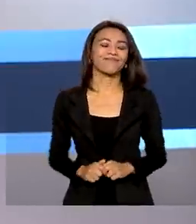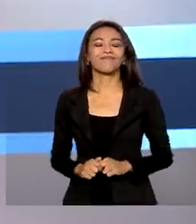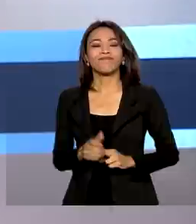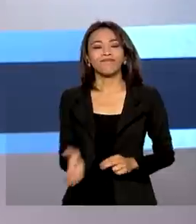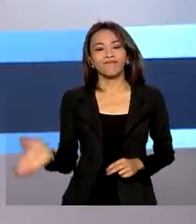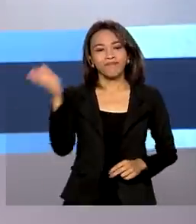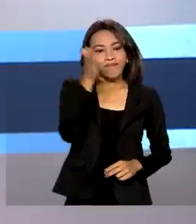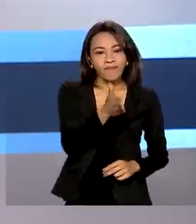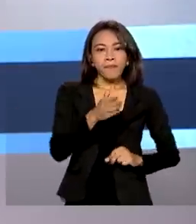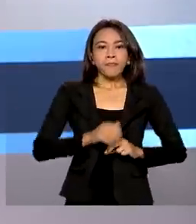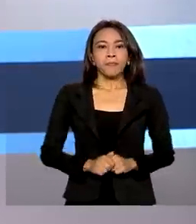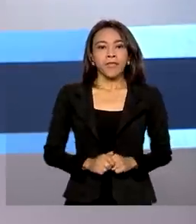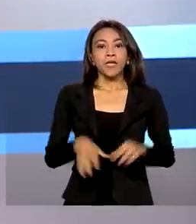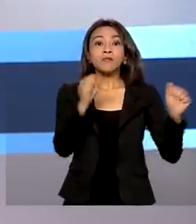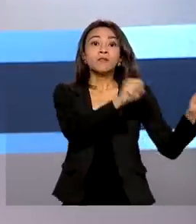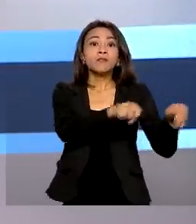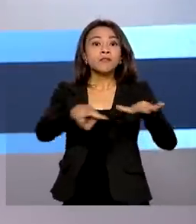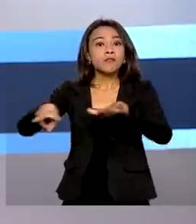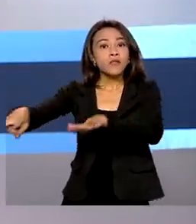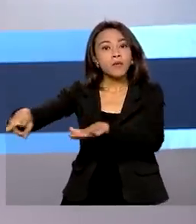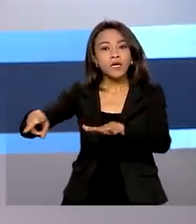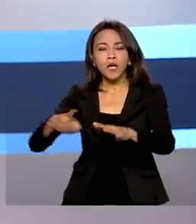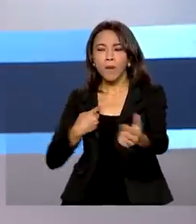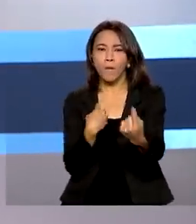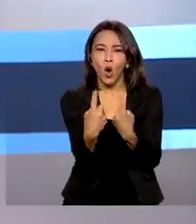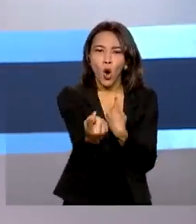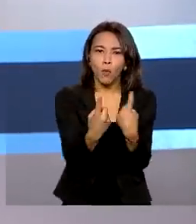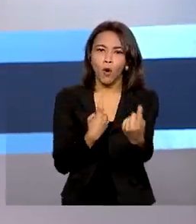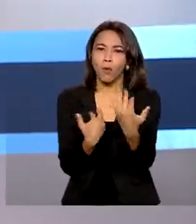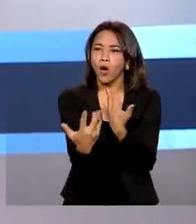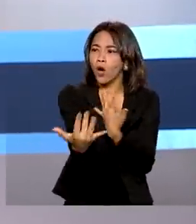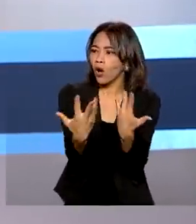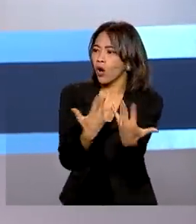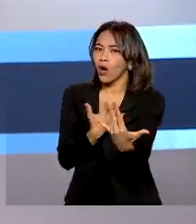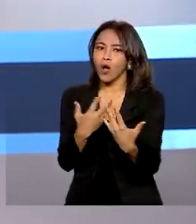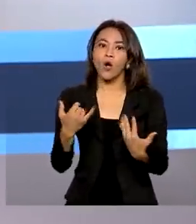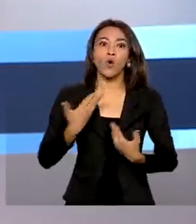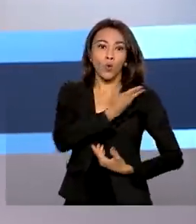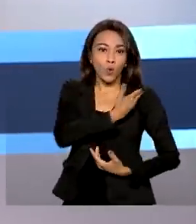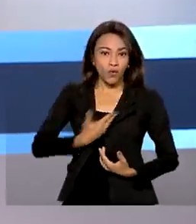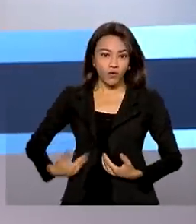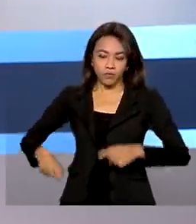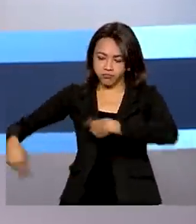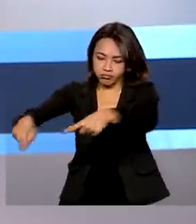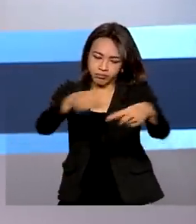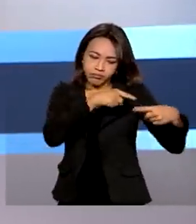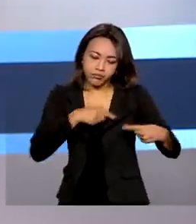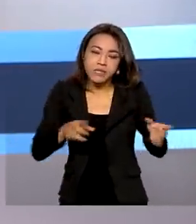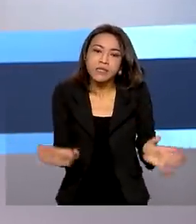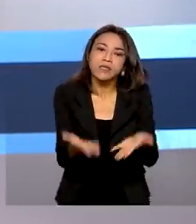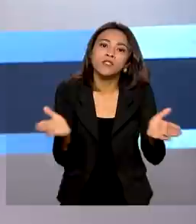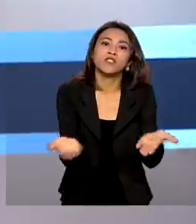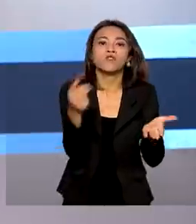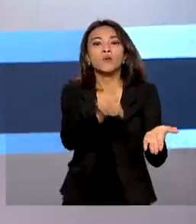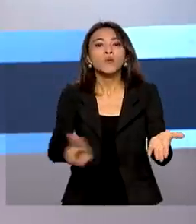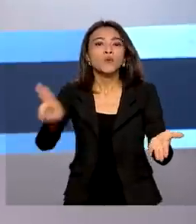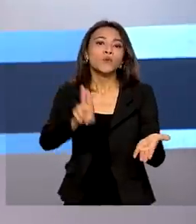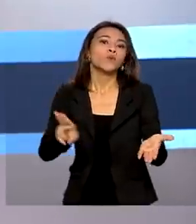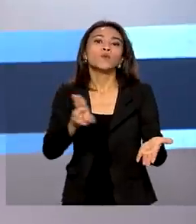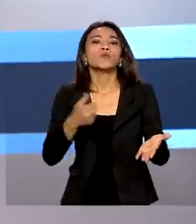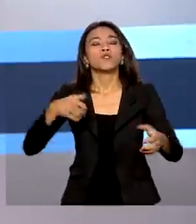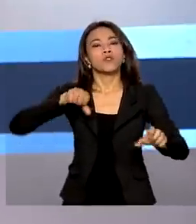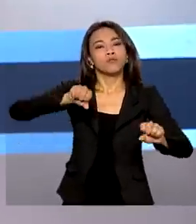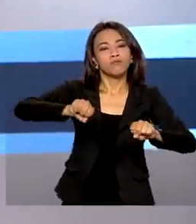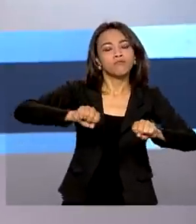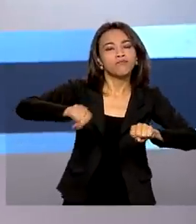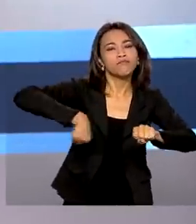Na Semana da Mobilidade Urbana, o governo debate soluções e incentiva o uso de transportes alternativos. O assunto